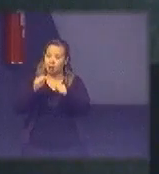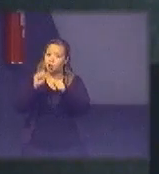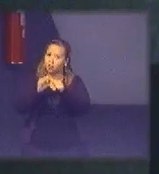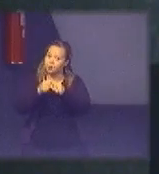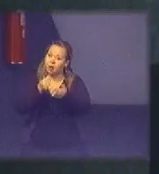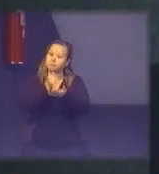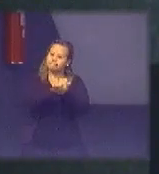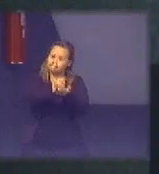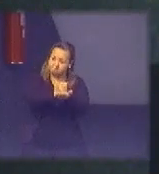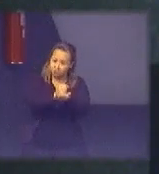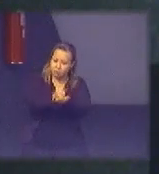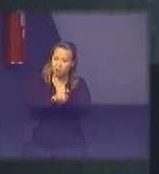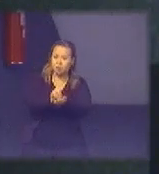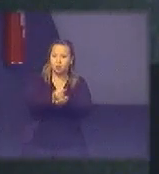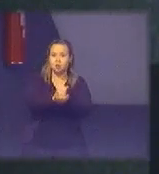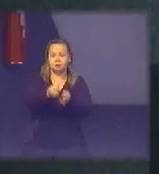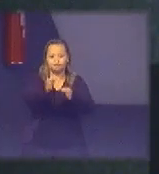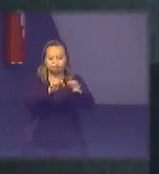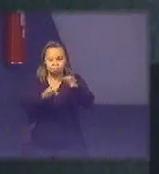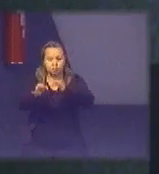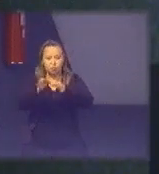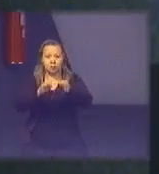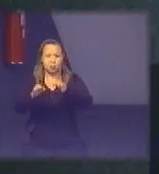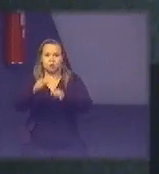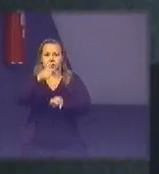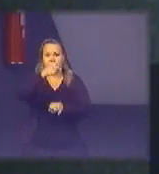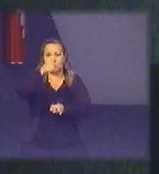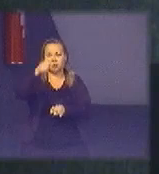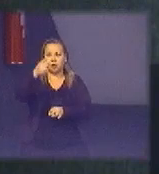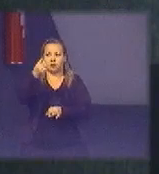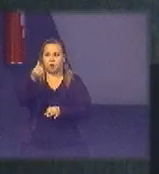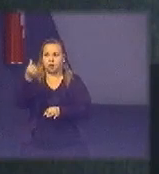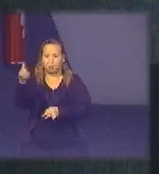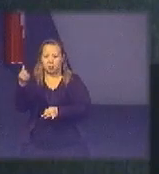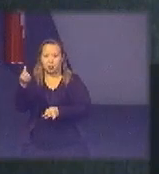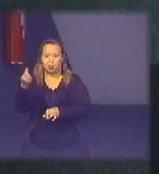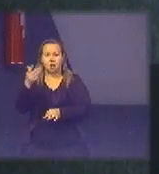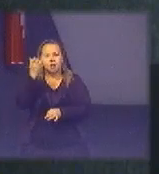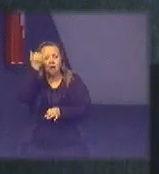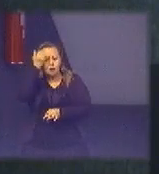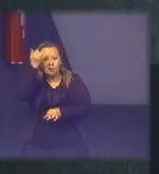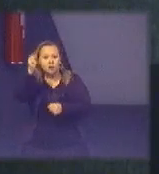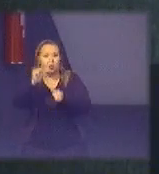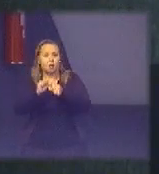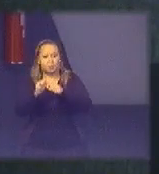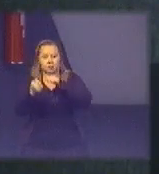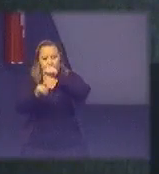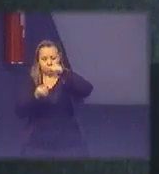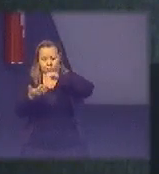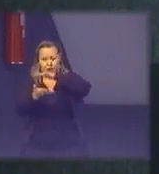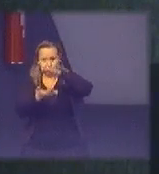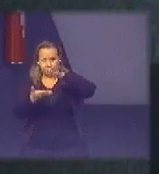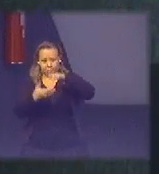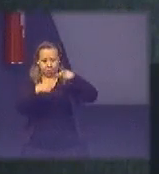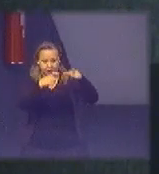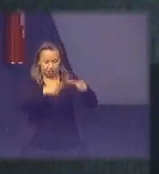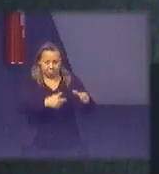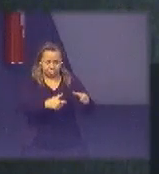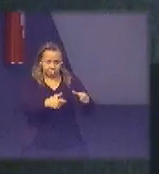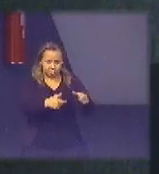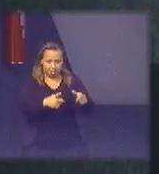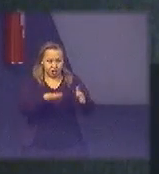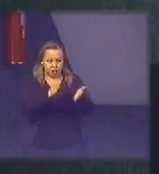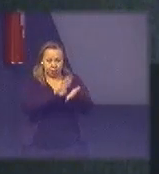7746 e mais pra frente a ideia é fazer uma IN de sustentabilidade e tirar as práticas